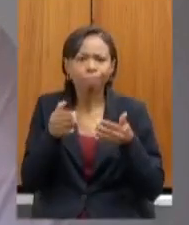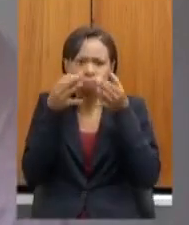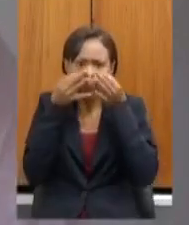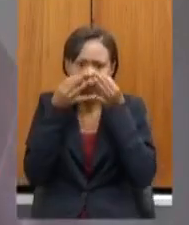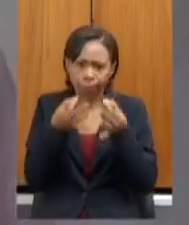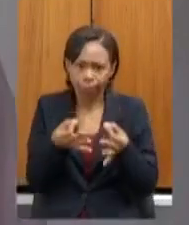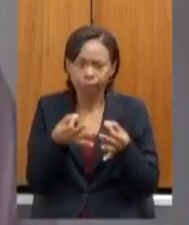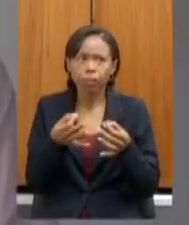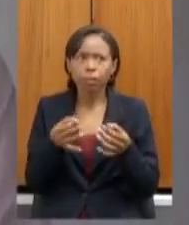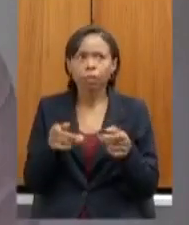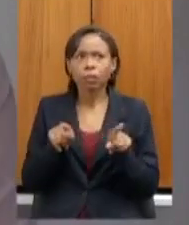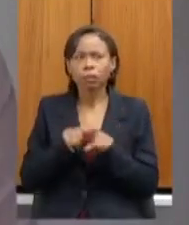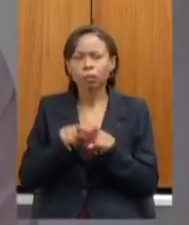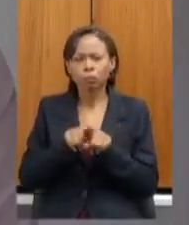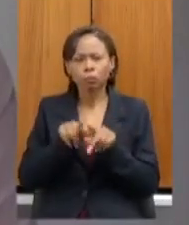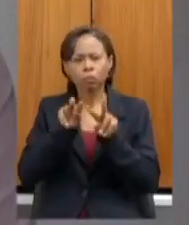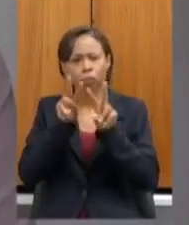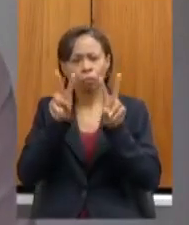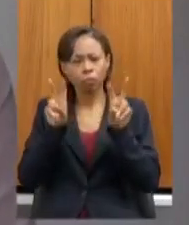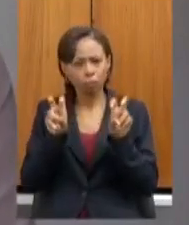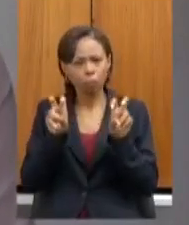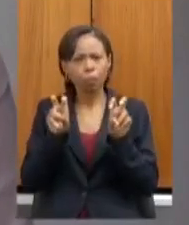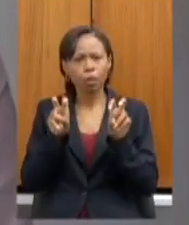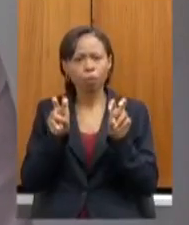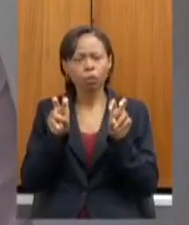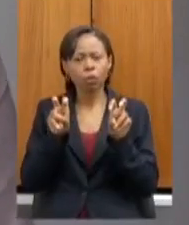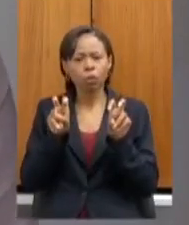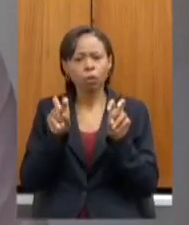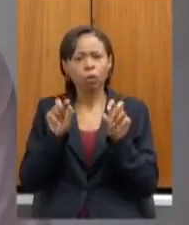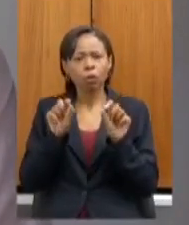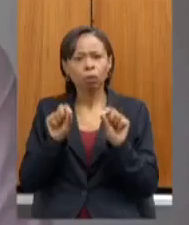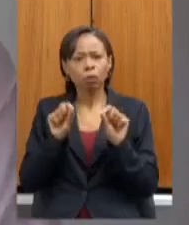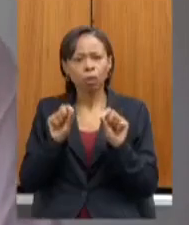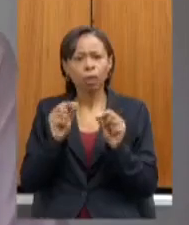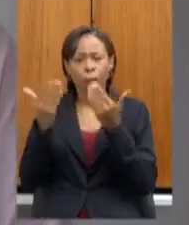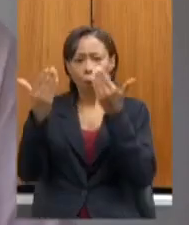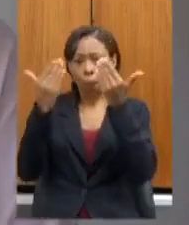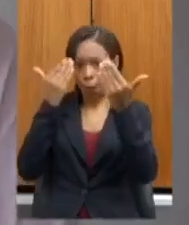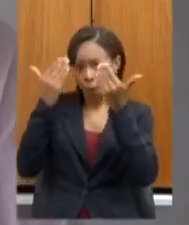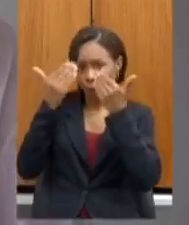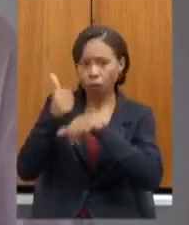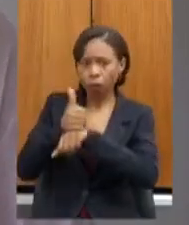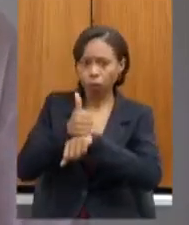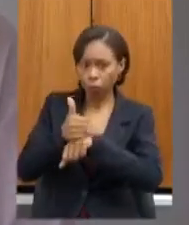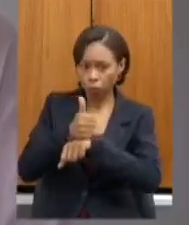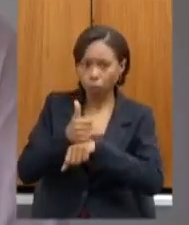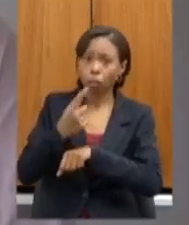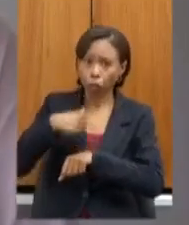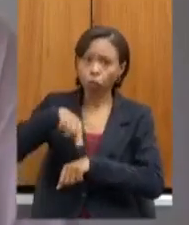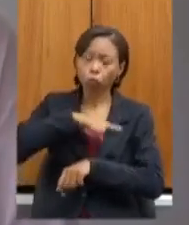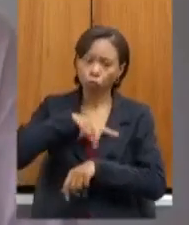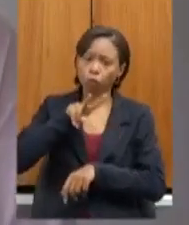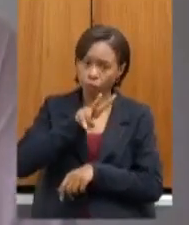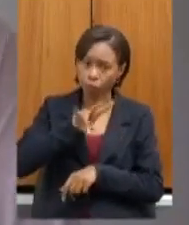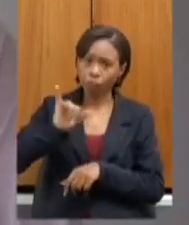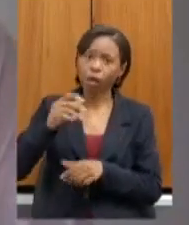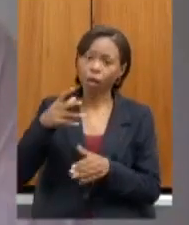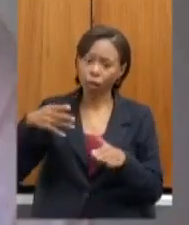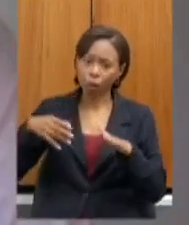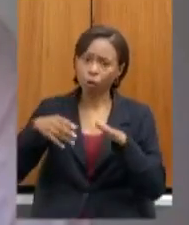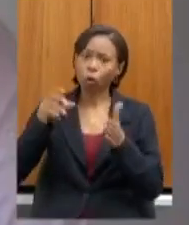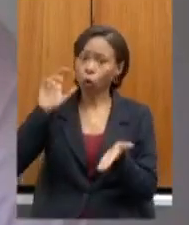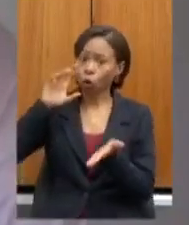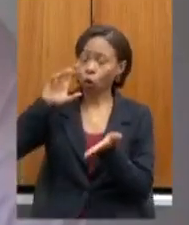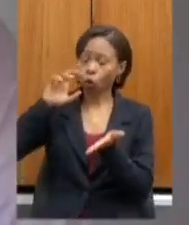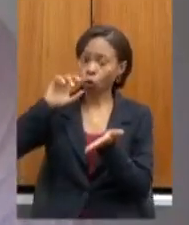que diz respeito a situação relacionada aos psicólogos nós vamos realizar deputada as contratações estamos